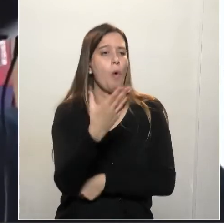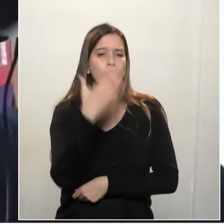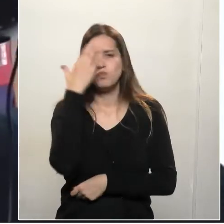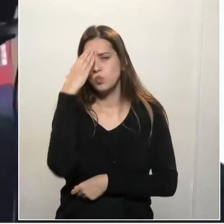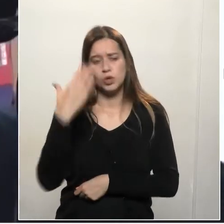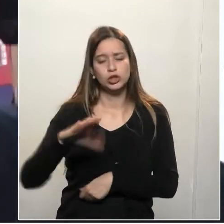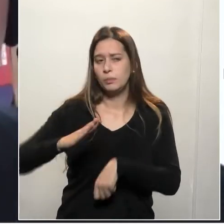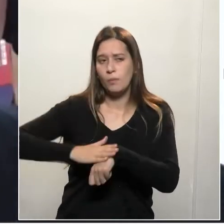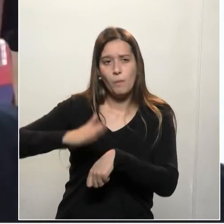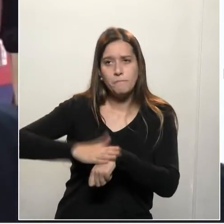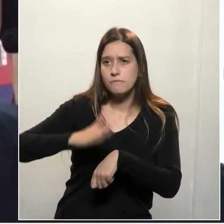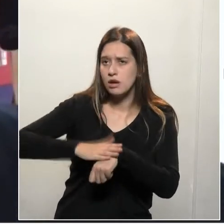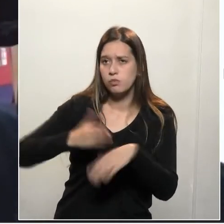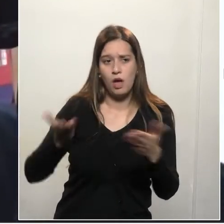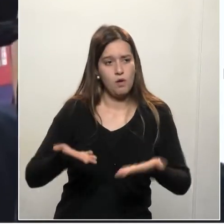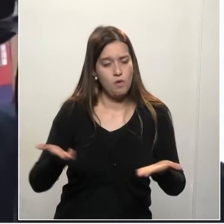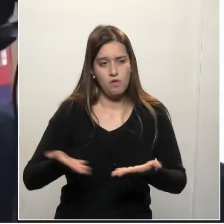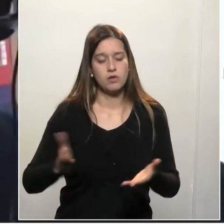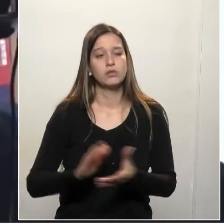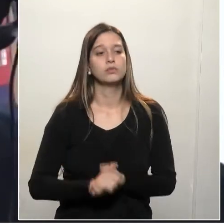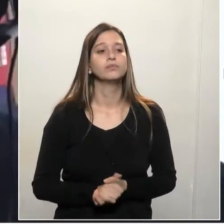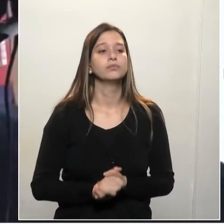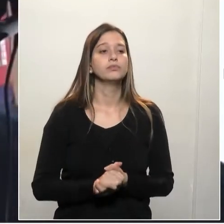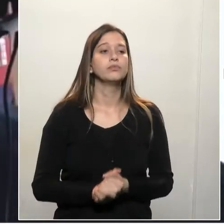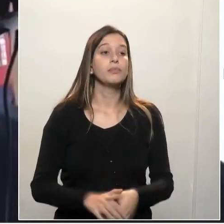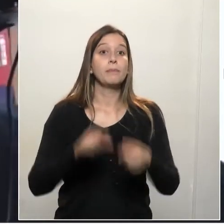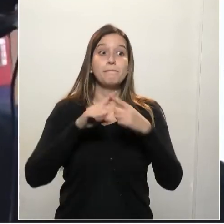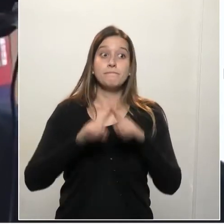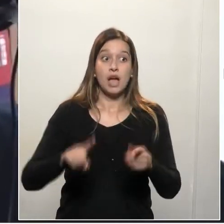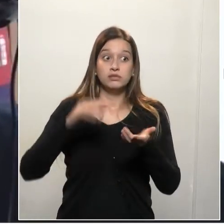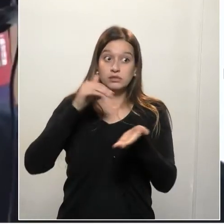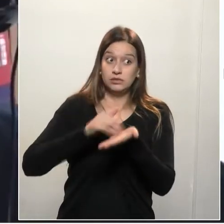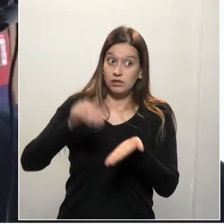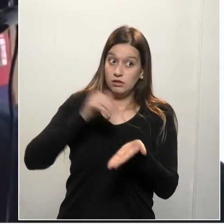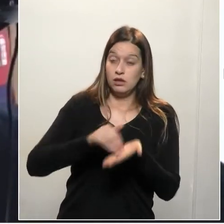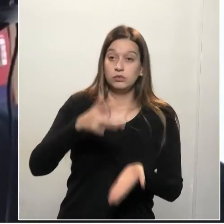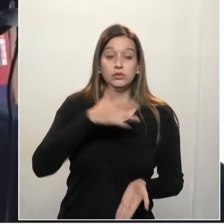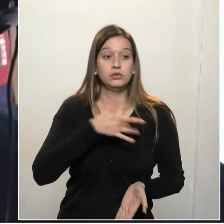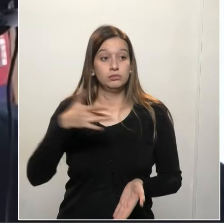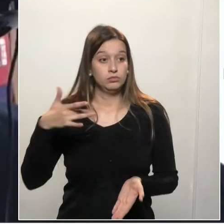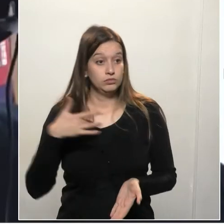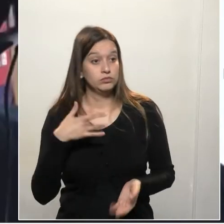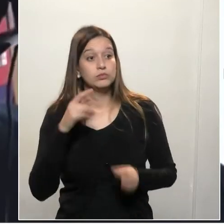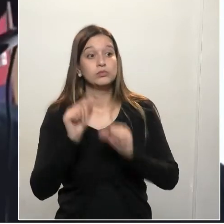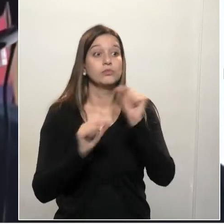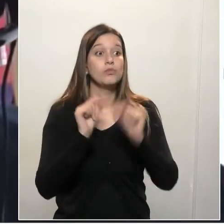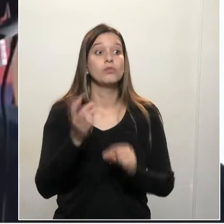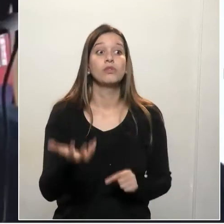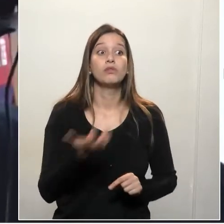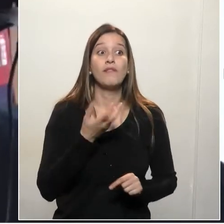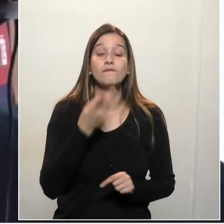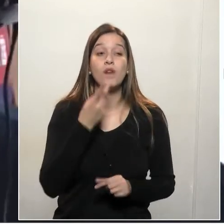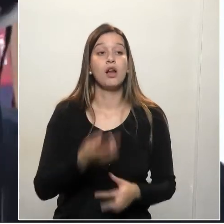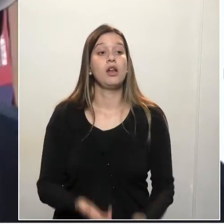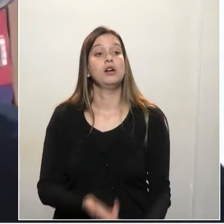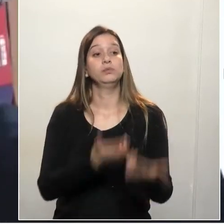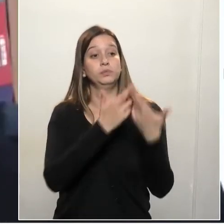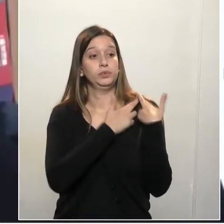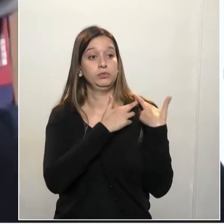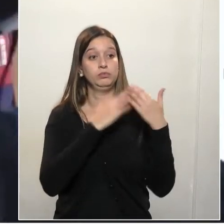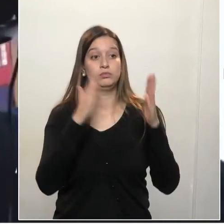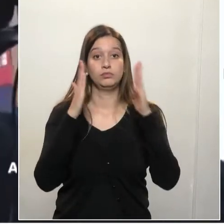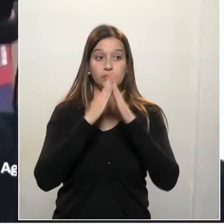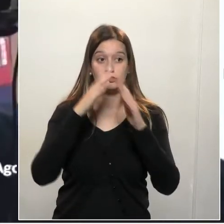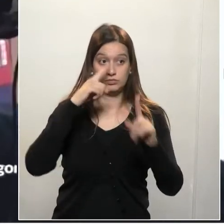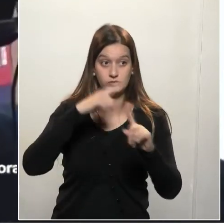Agora, nós vemos a secretária de saúde querendo responsabilizar as igrejas pelo aumento